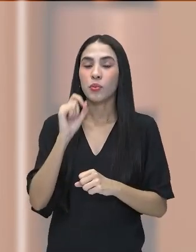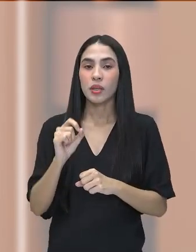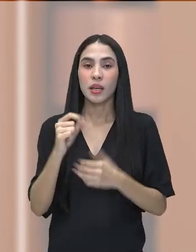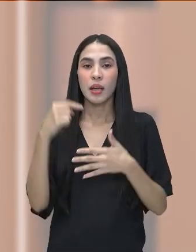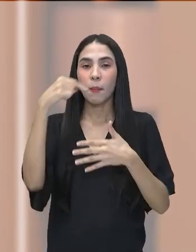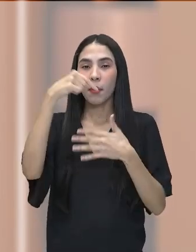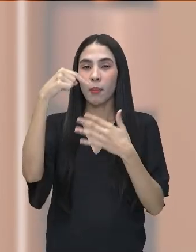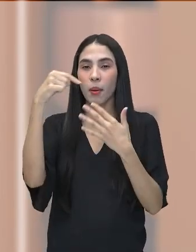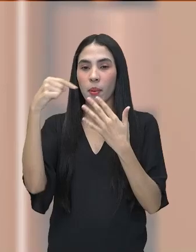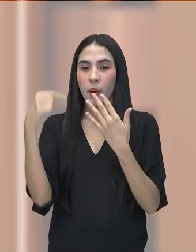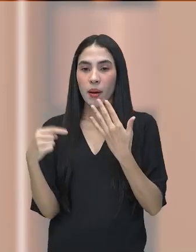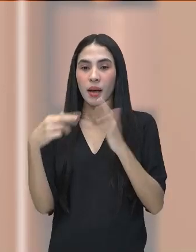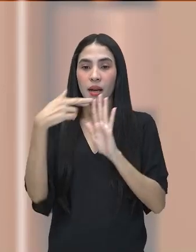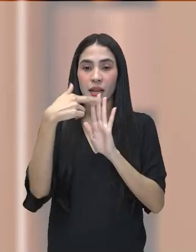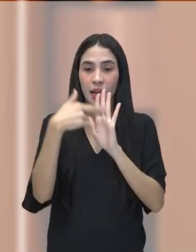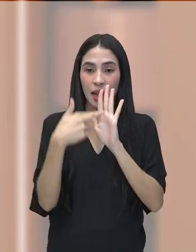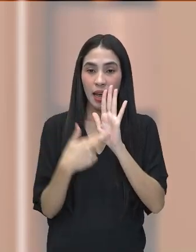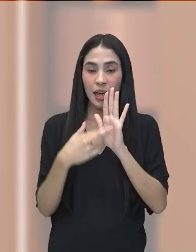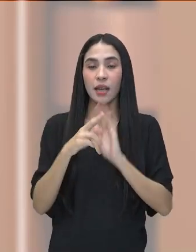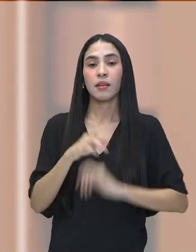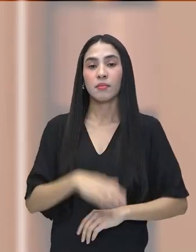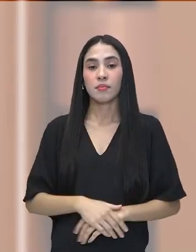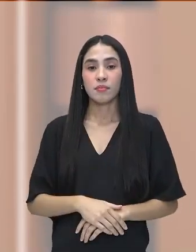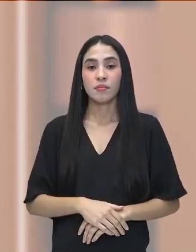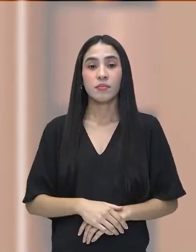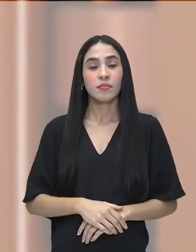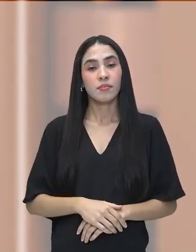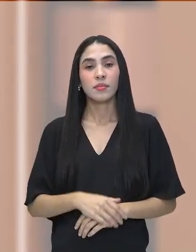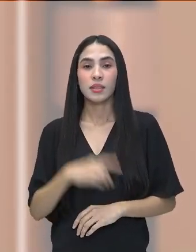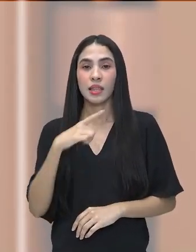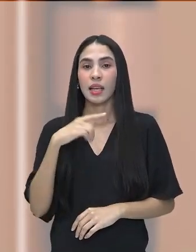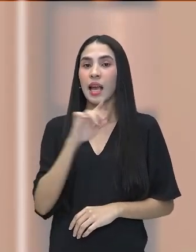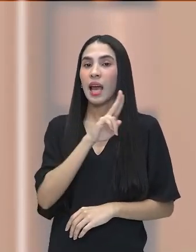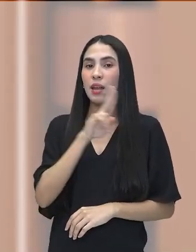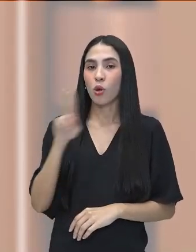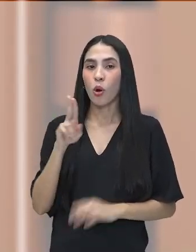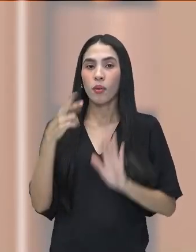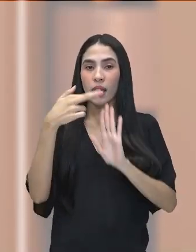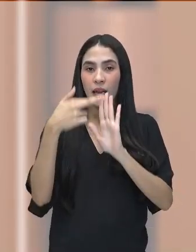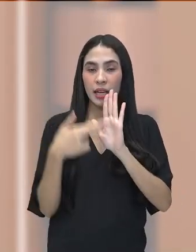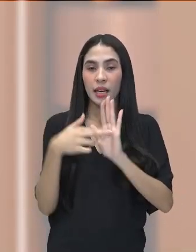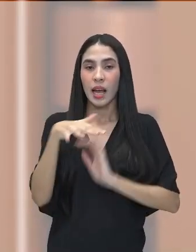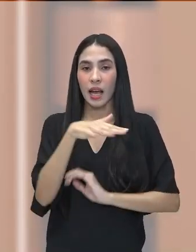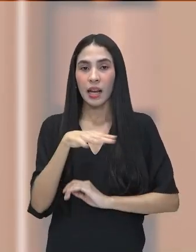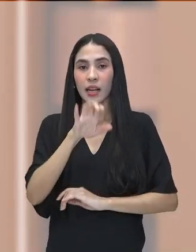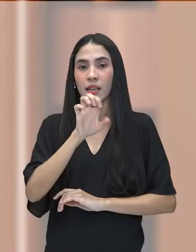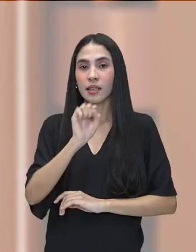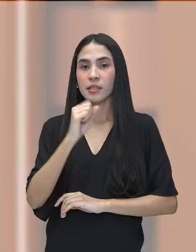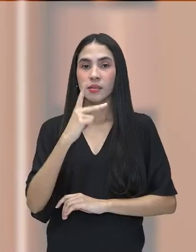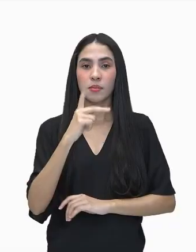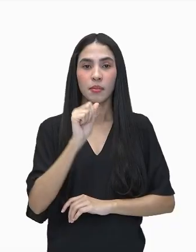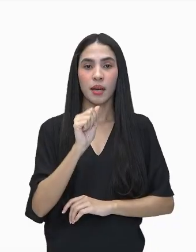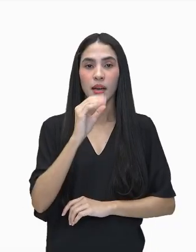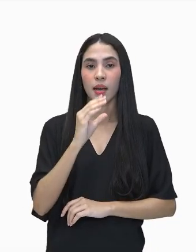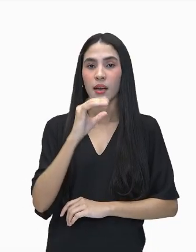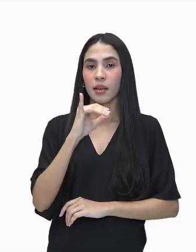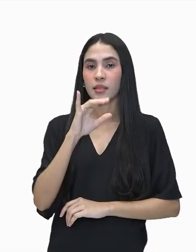critérios, não é isso? Que nós chamamos em algumas literaturas de critérios espaciais. Vamos adiante, então.